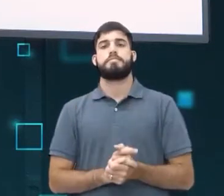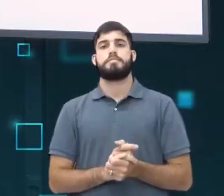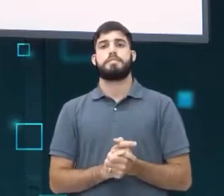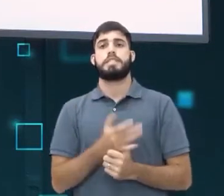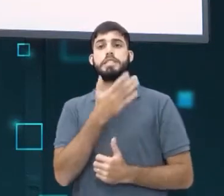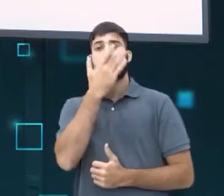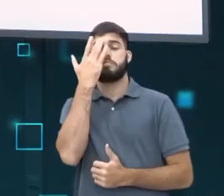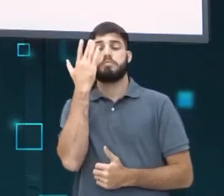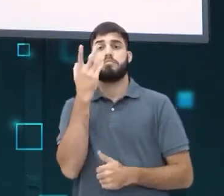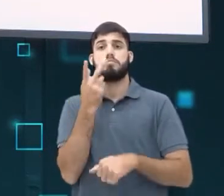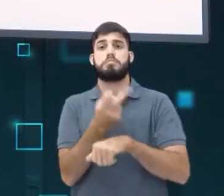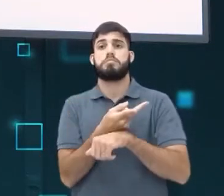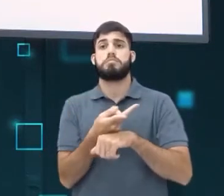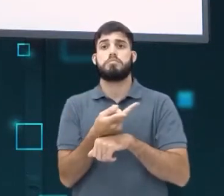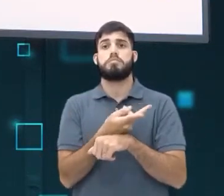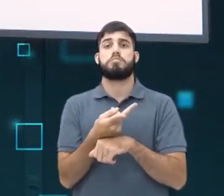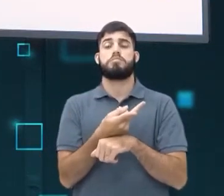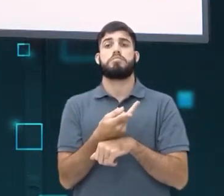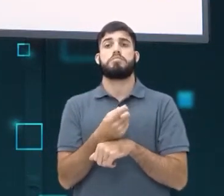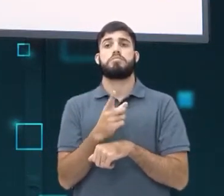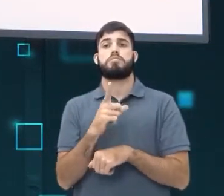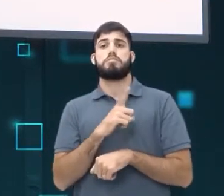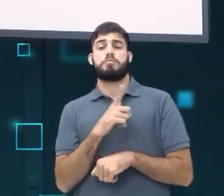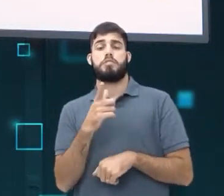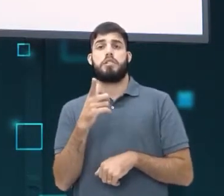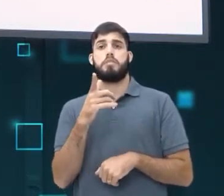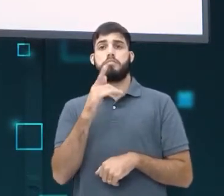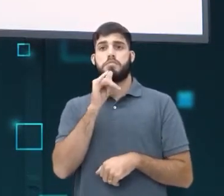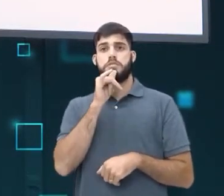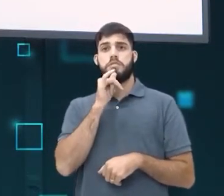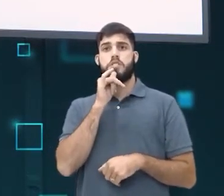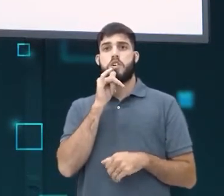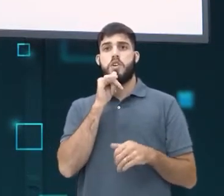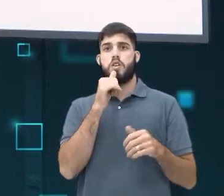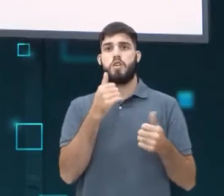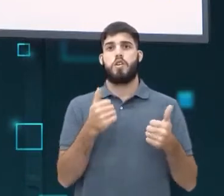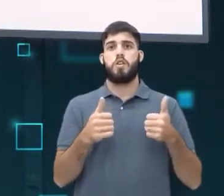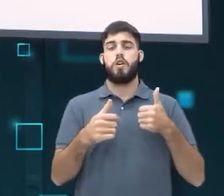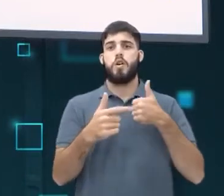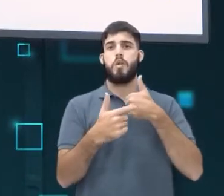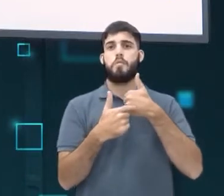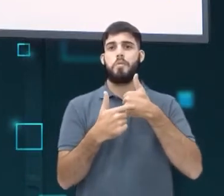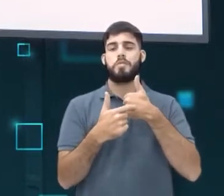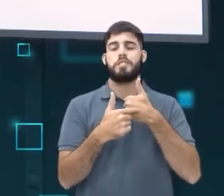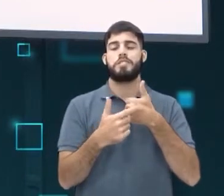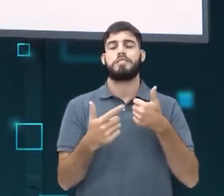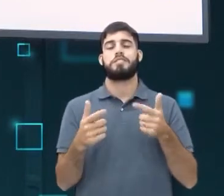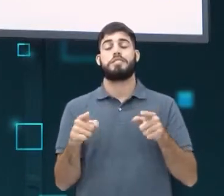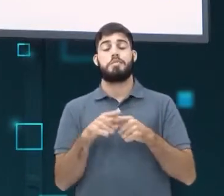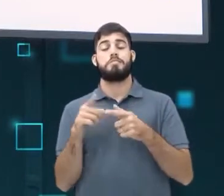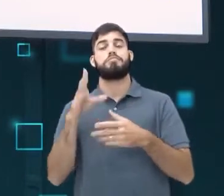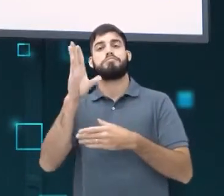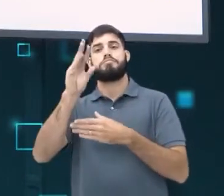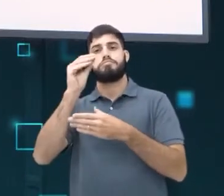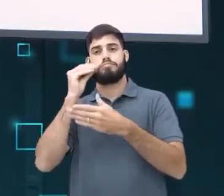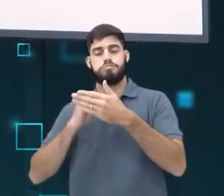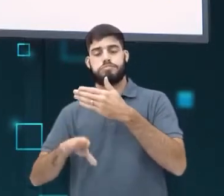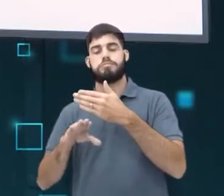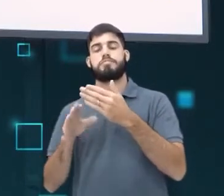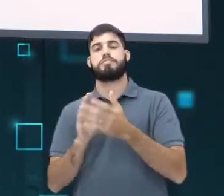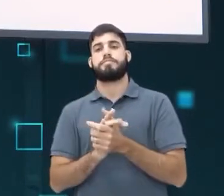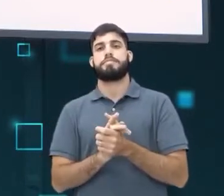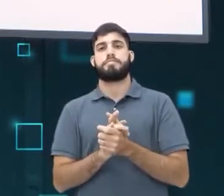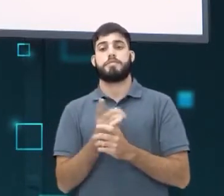aparecer, ter uma validação através de like ou de compartilhamento. É ali que as pessoas começam a ser